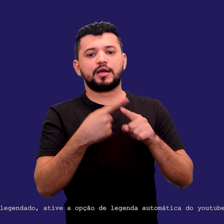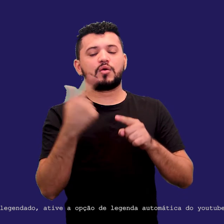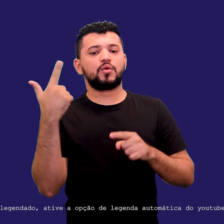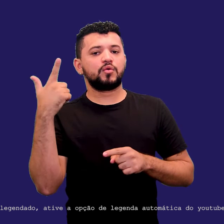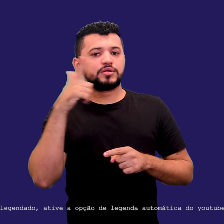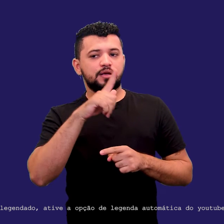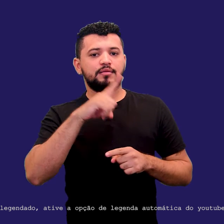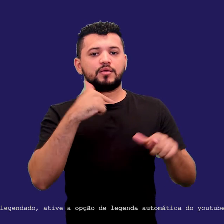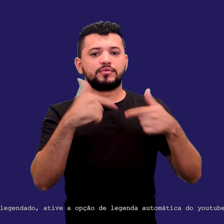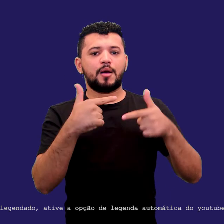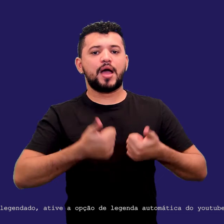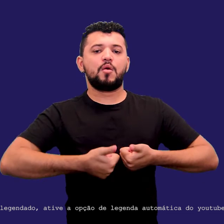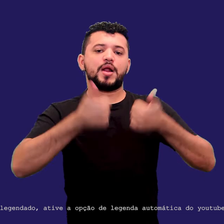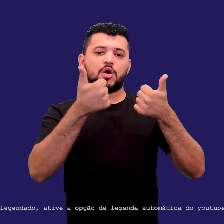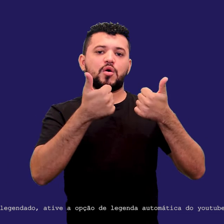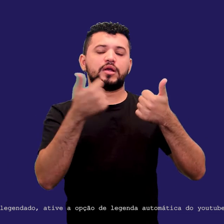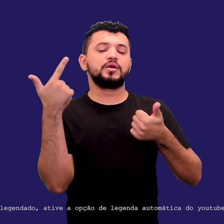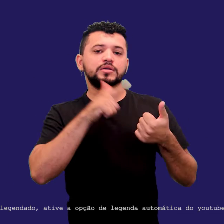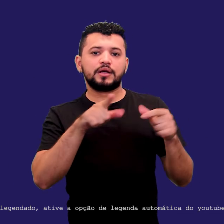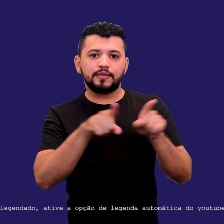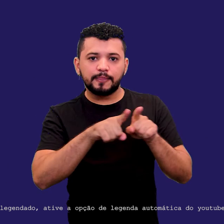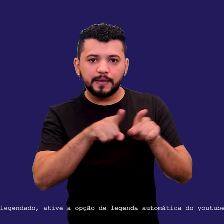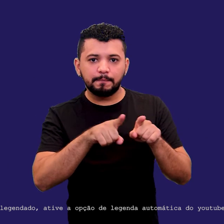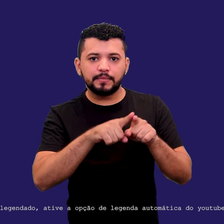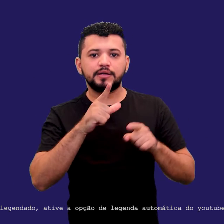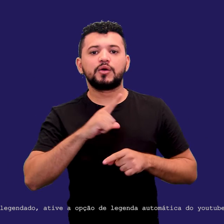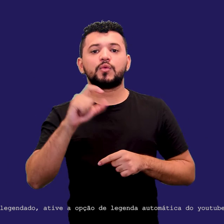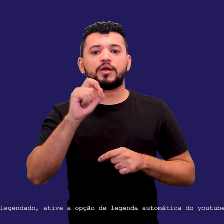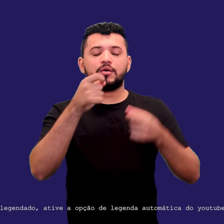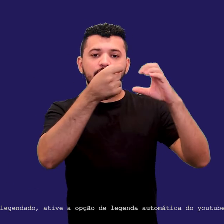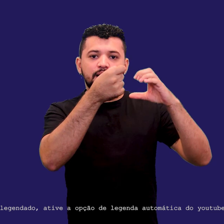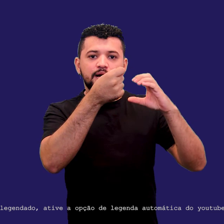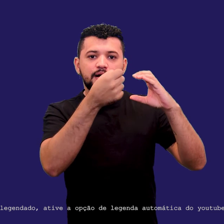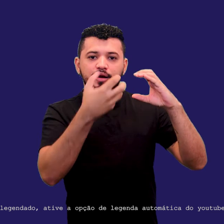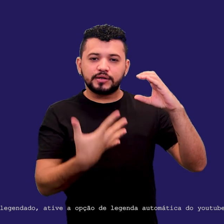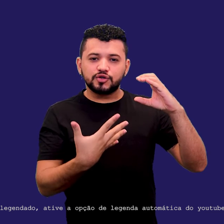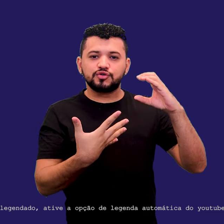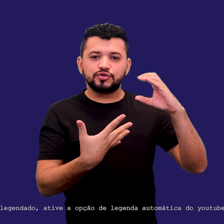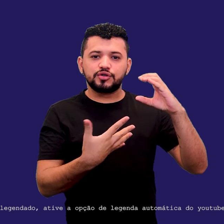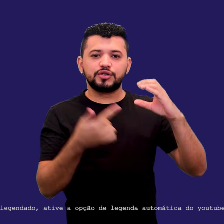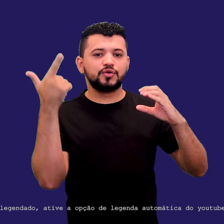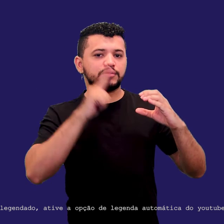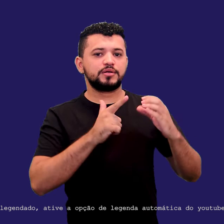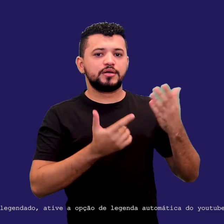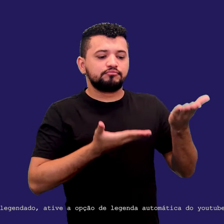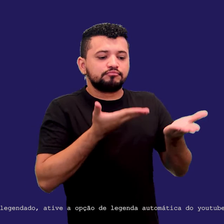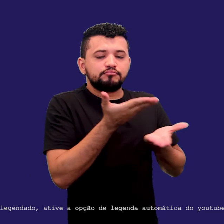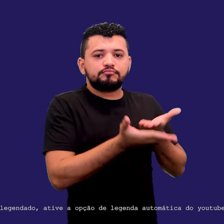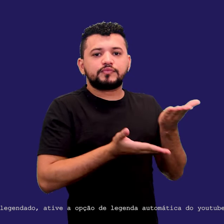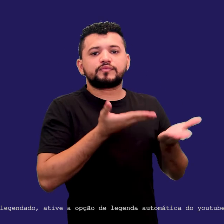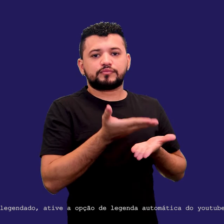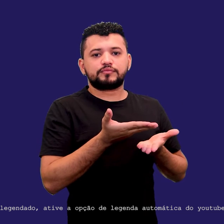possamos adotar uma característica de servidão, né? Então, eu preciso